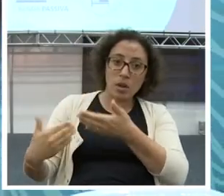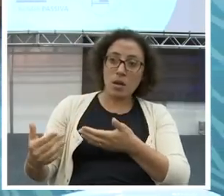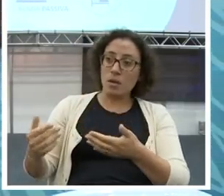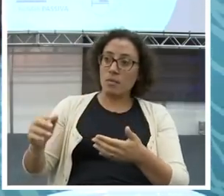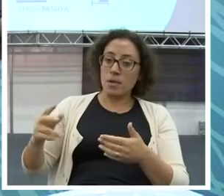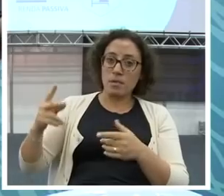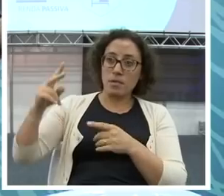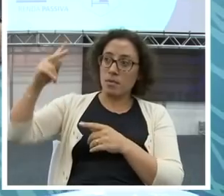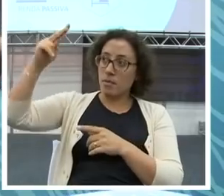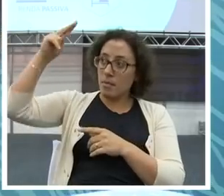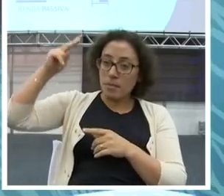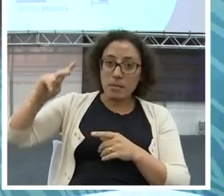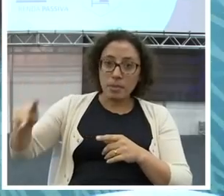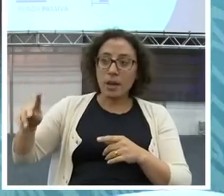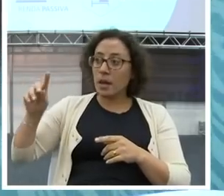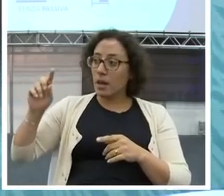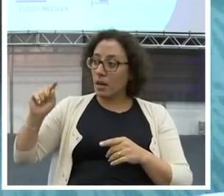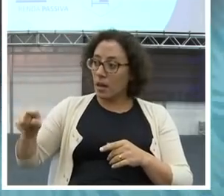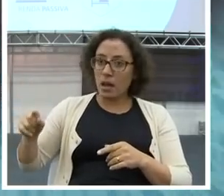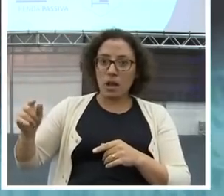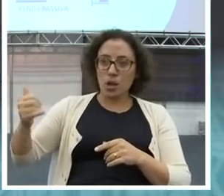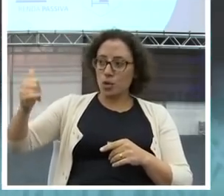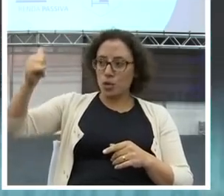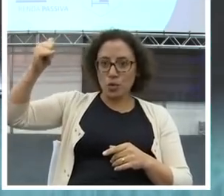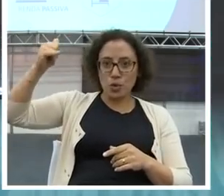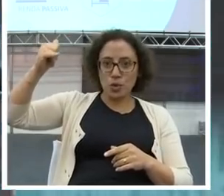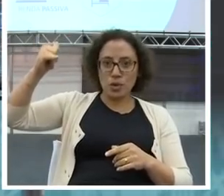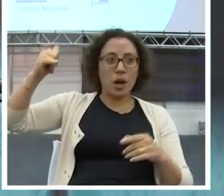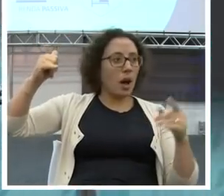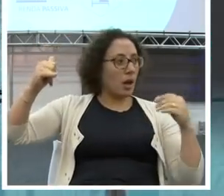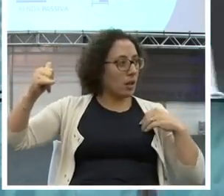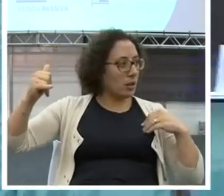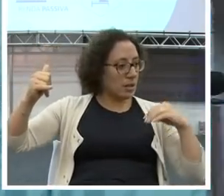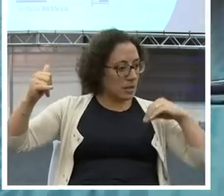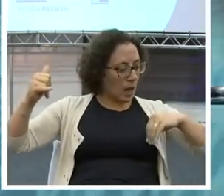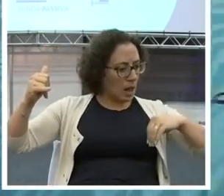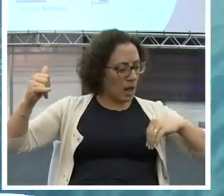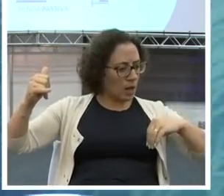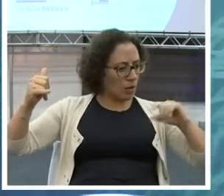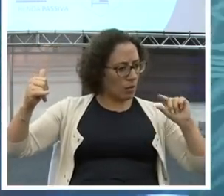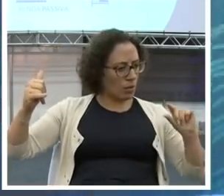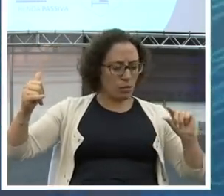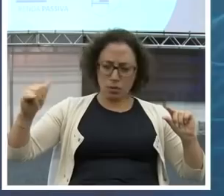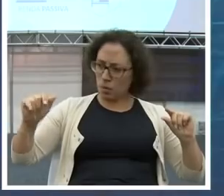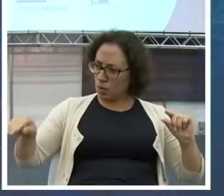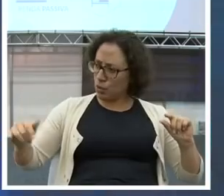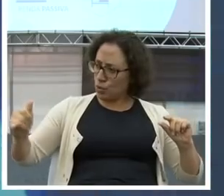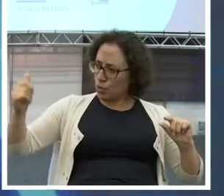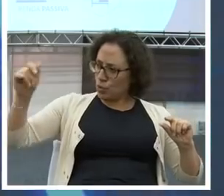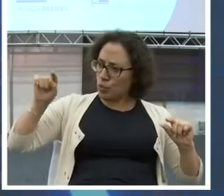impossível isso não acontecer. E nesse momento, você nunca mais precisa trabalhar na sua vida para pagar a conta.